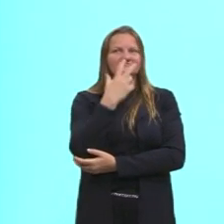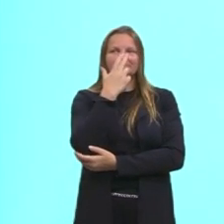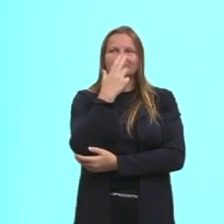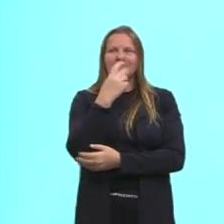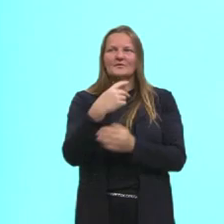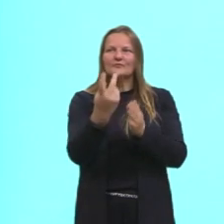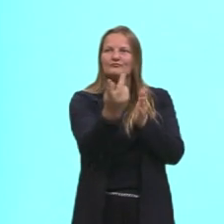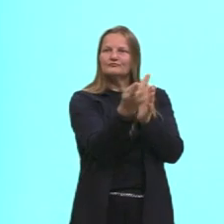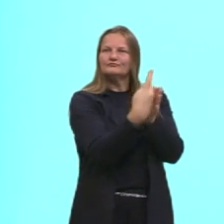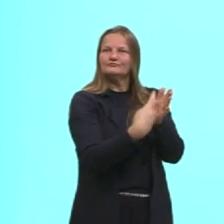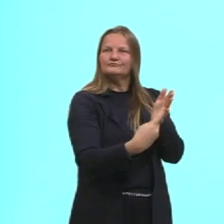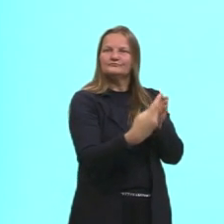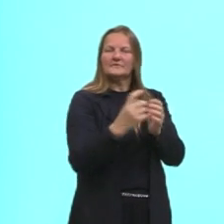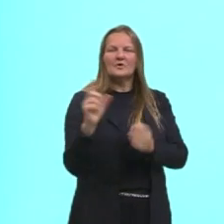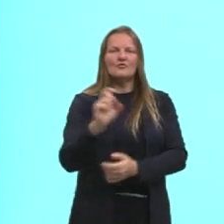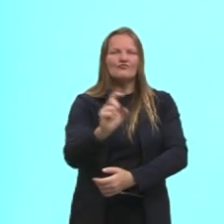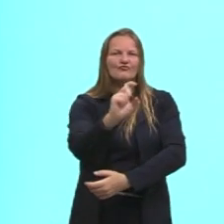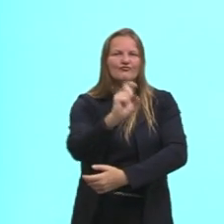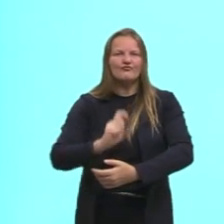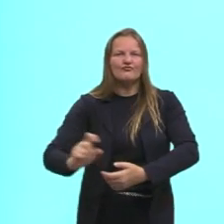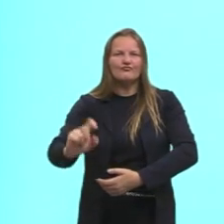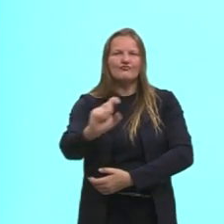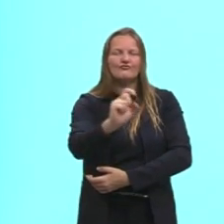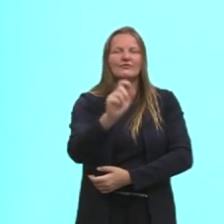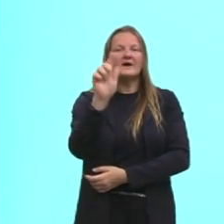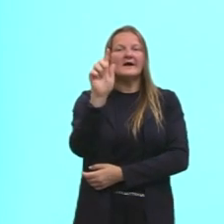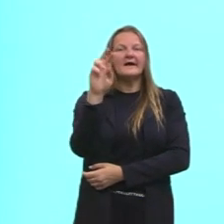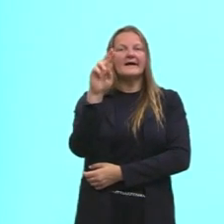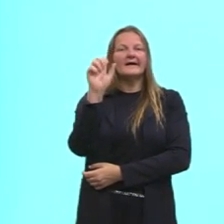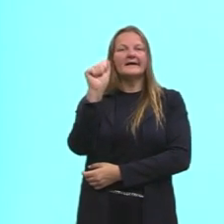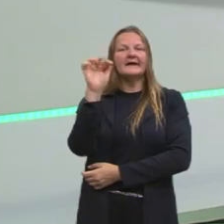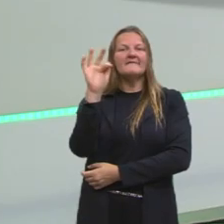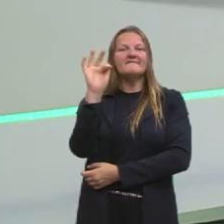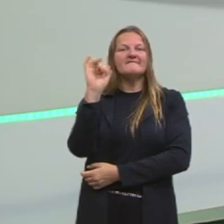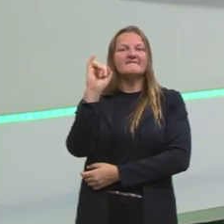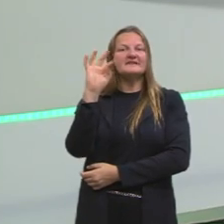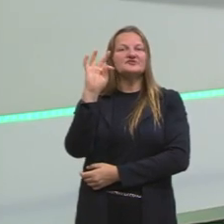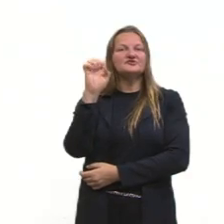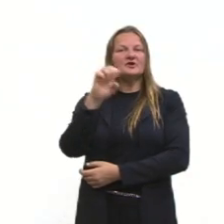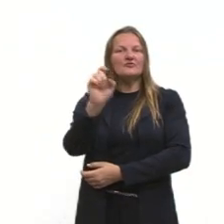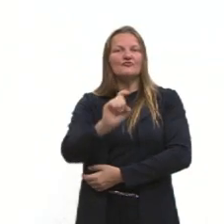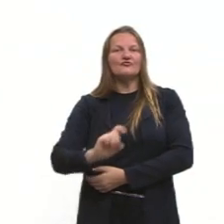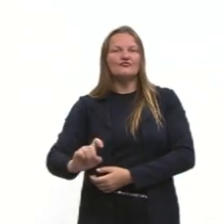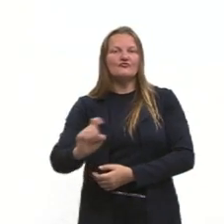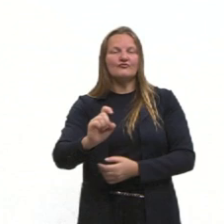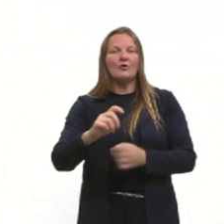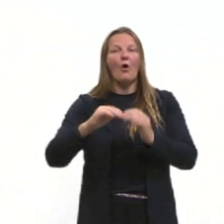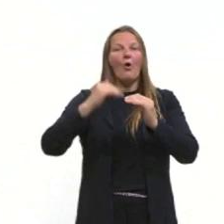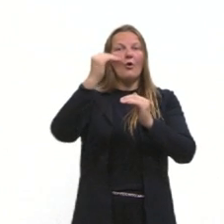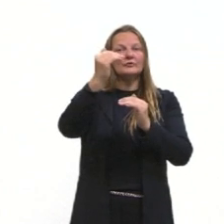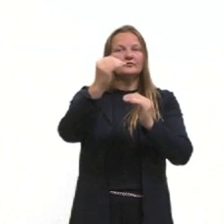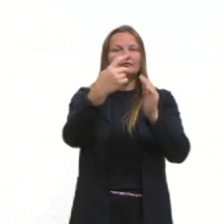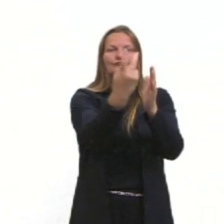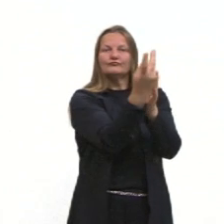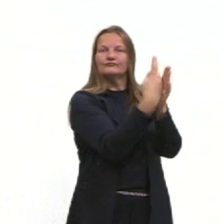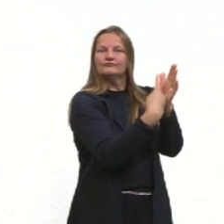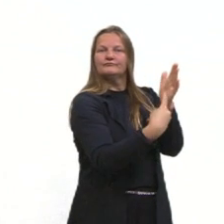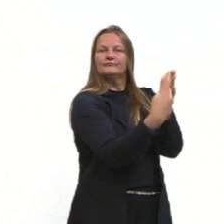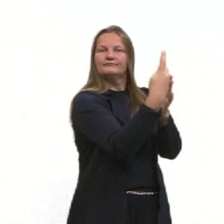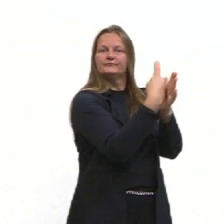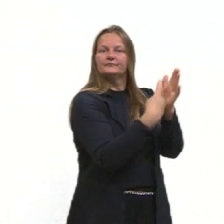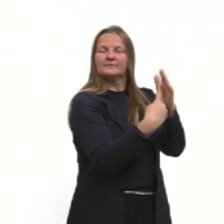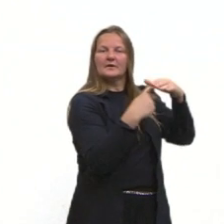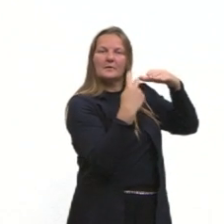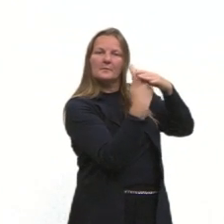grafite, uma arte urbana, uma arte contemporânea, e ela tem uma arte rupestre, um registro na parede. A